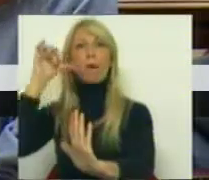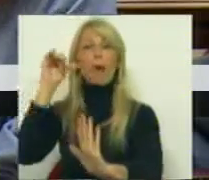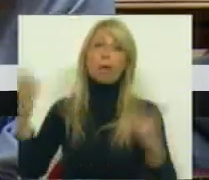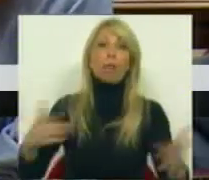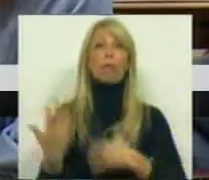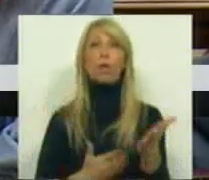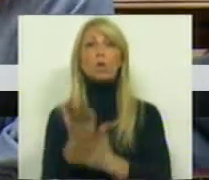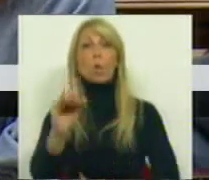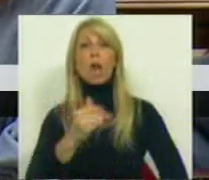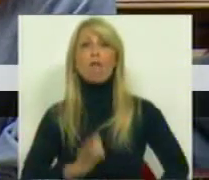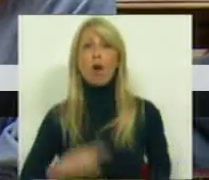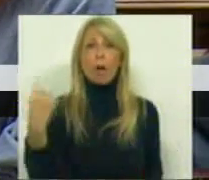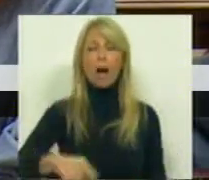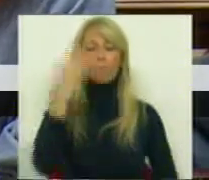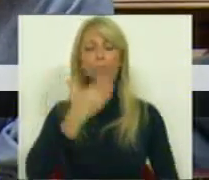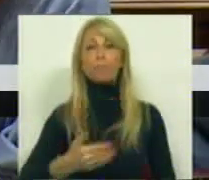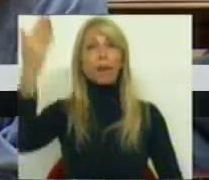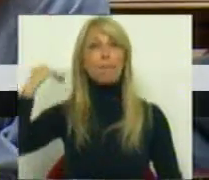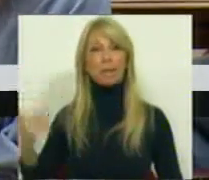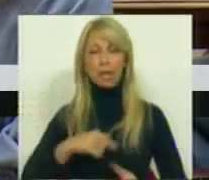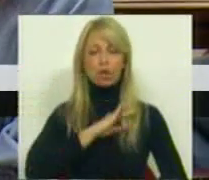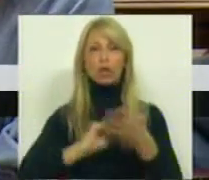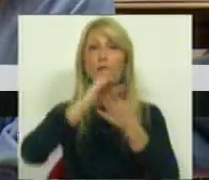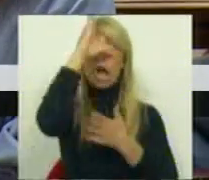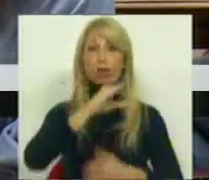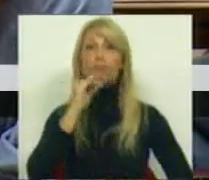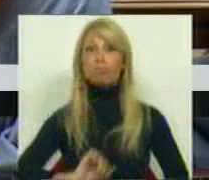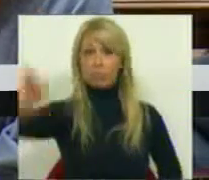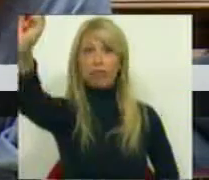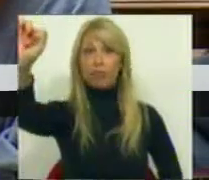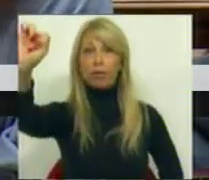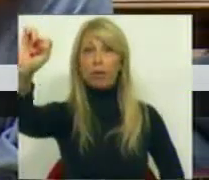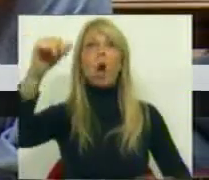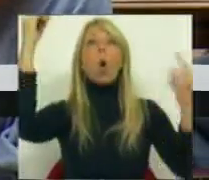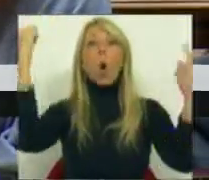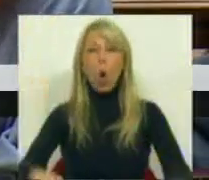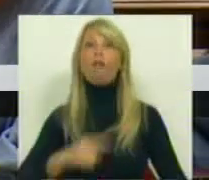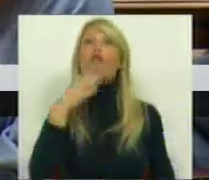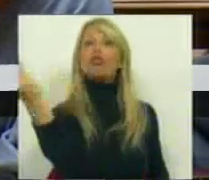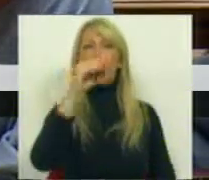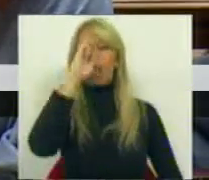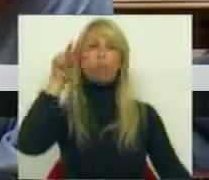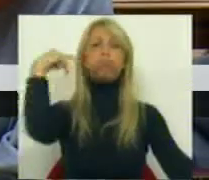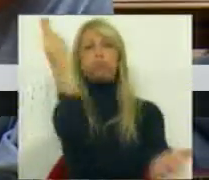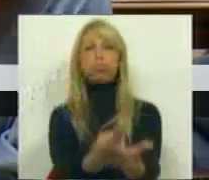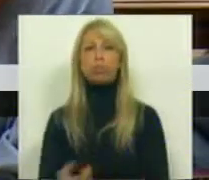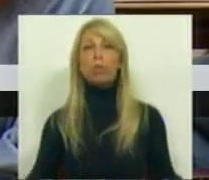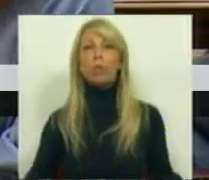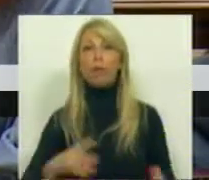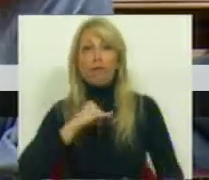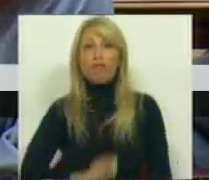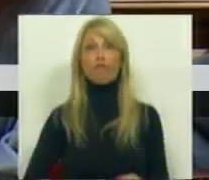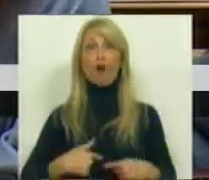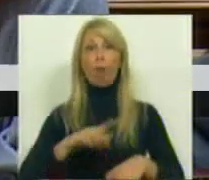crianças com fome. Na semana passada, Sr. Secretário de Estado, exatamente no seu distrito, houve um jovem que desmaiou de fome no início de uma aula no